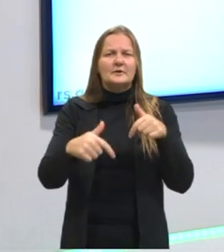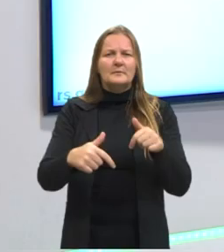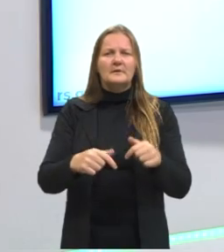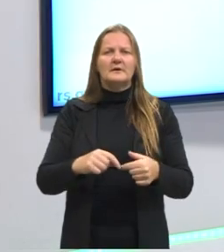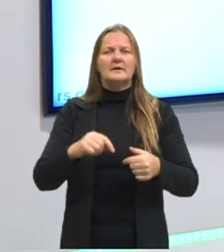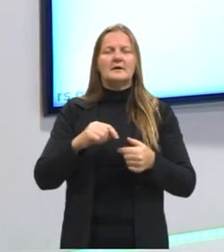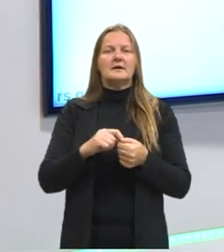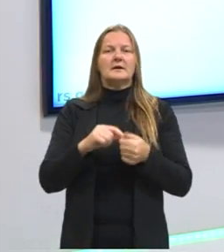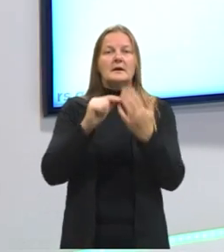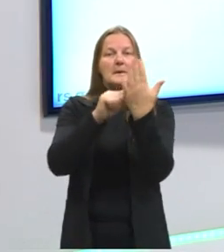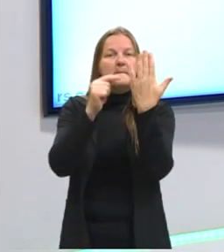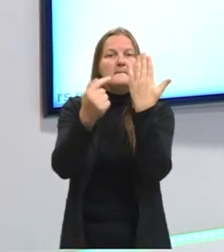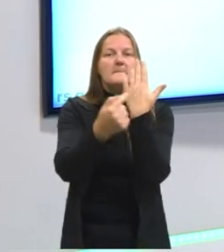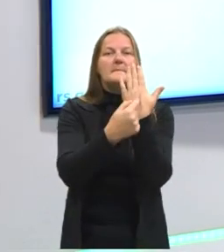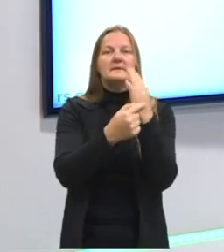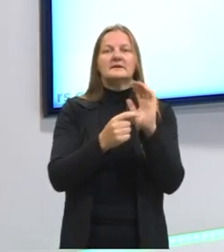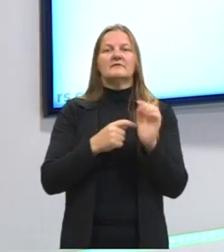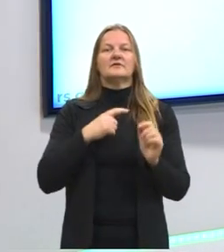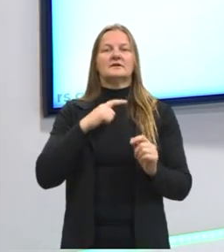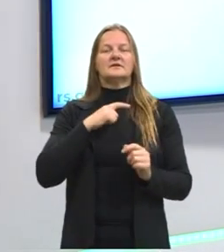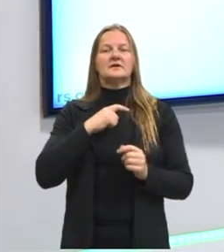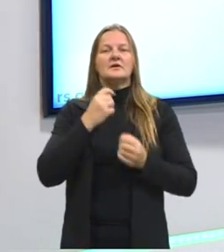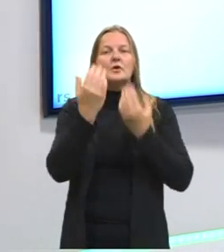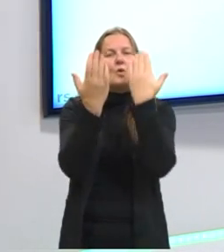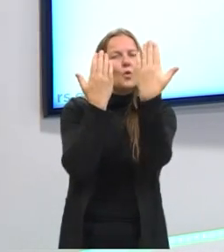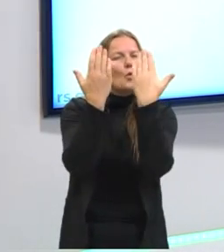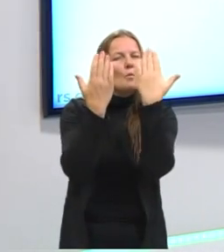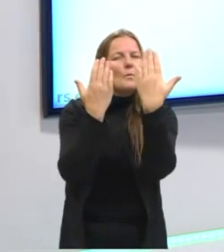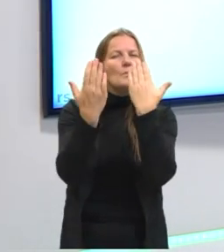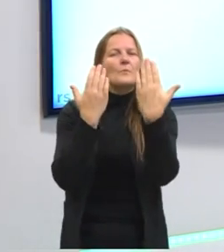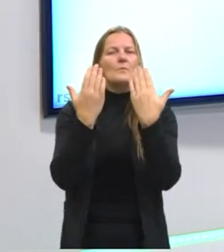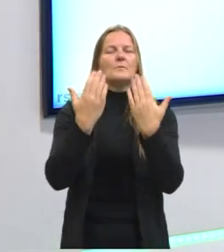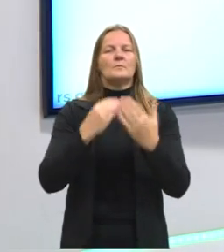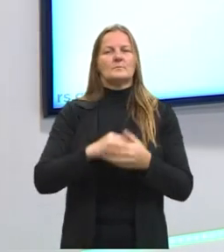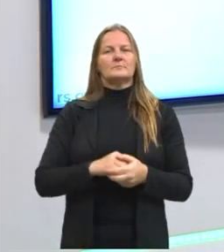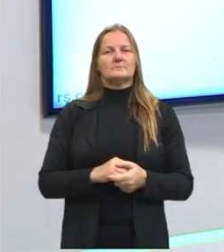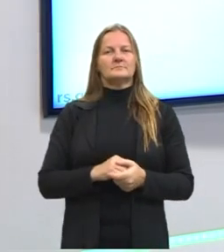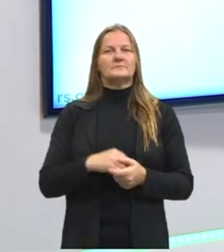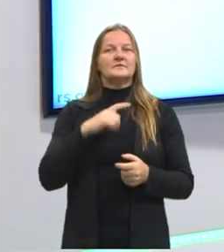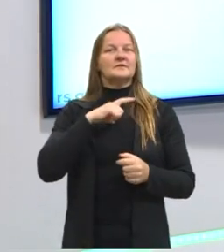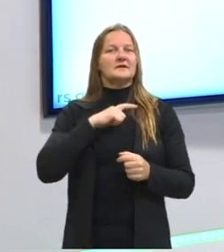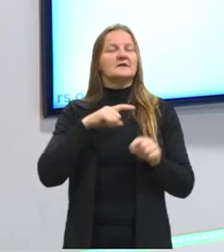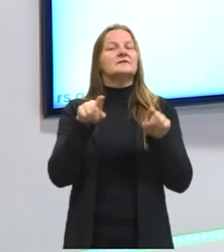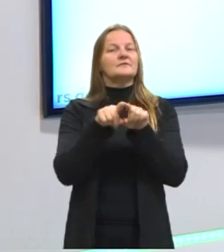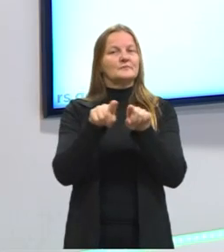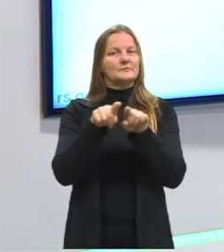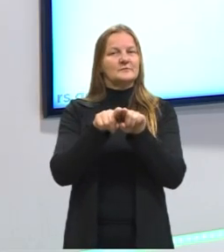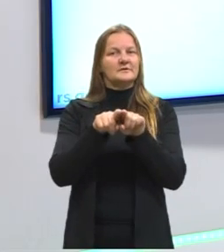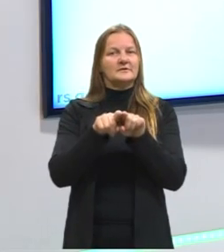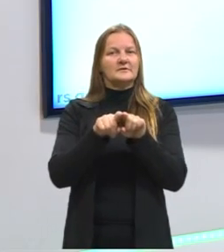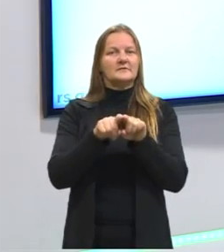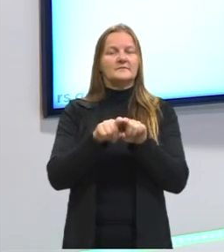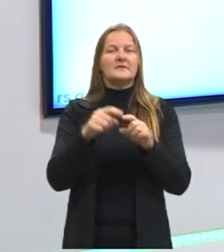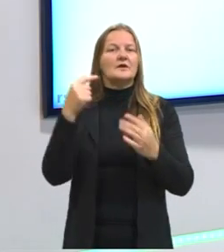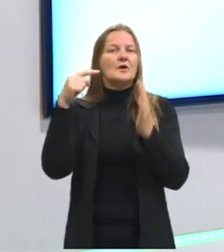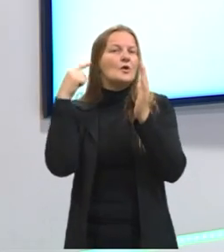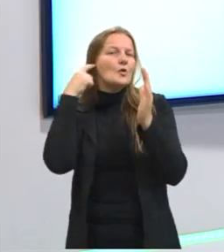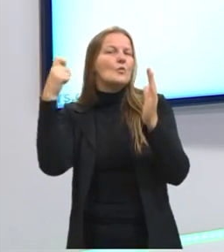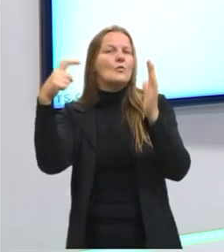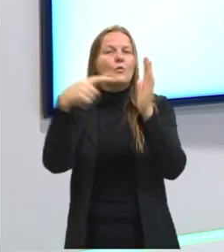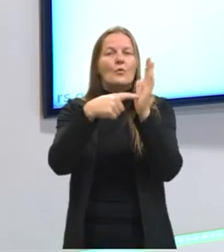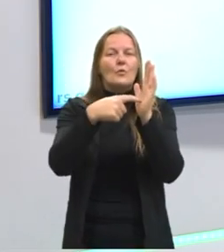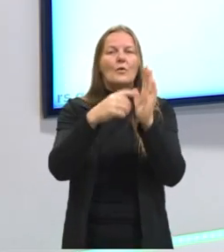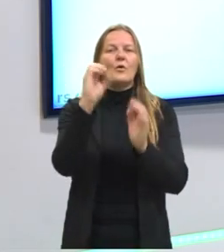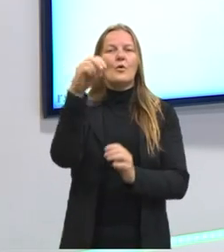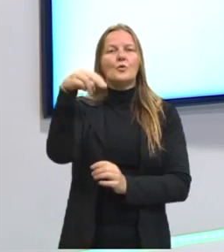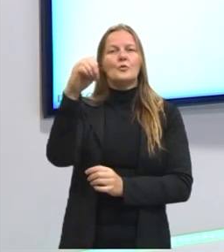metáfora. Nós vamos trabalhar com a comparação. Teremos aí onomatopeias.